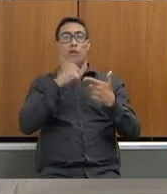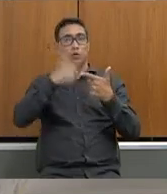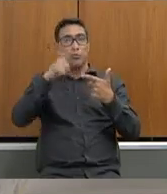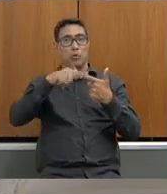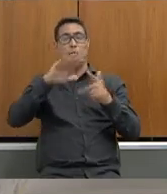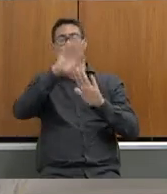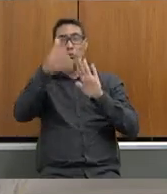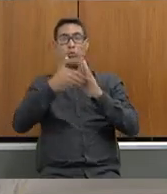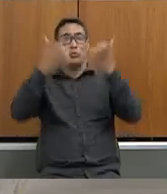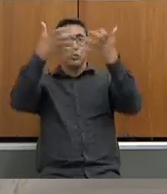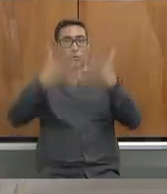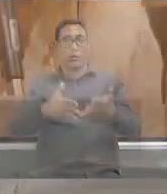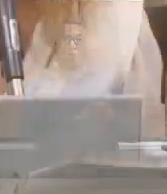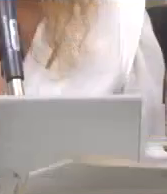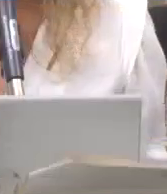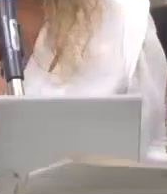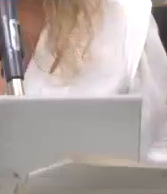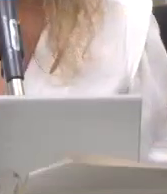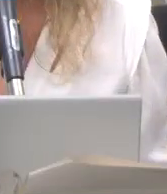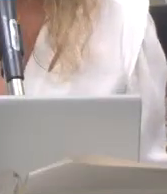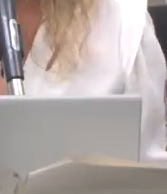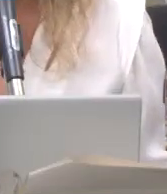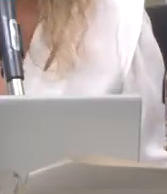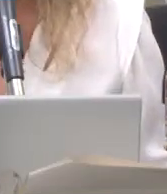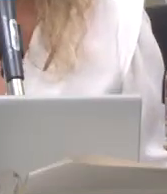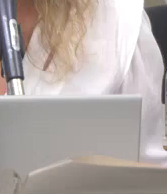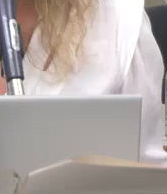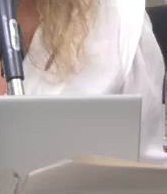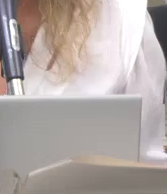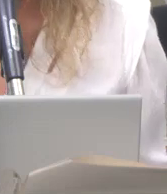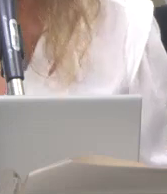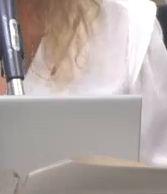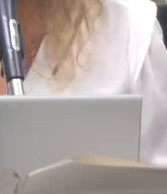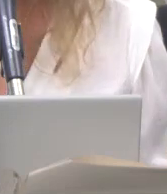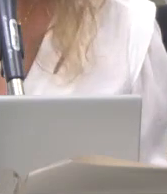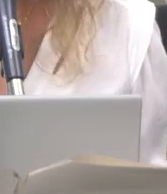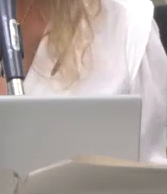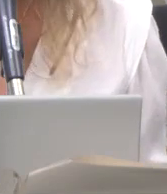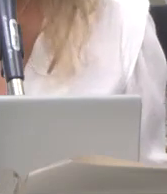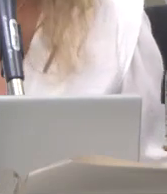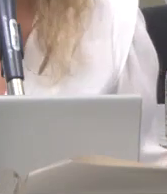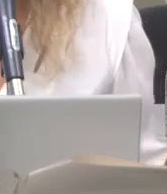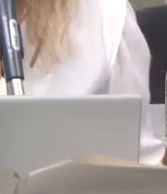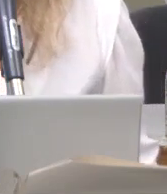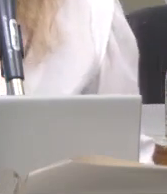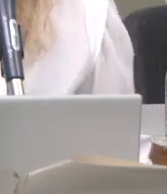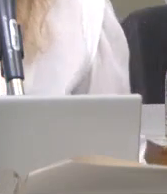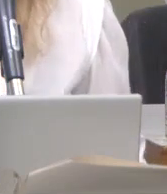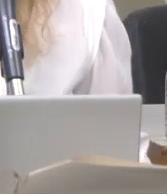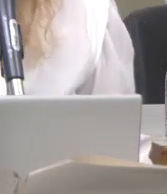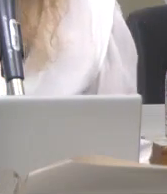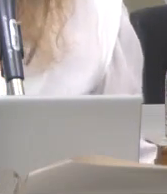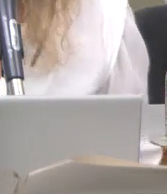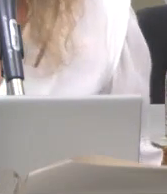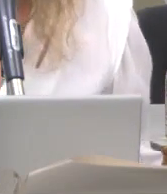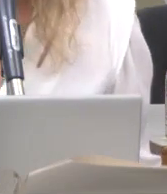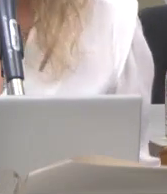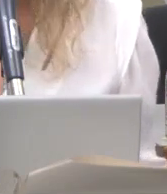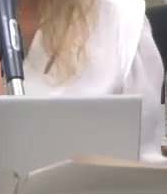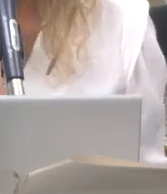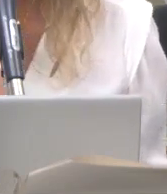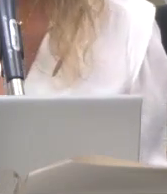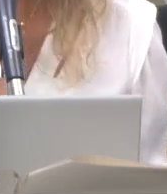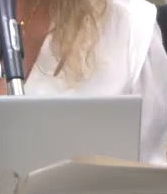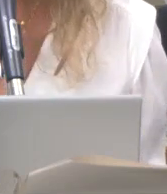levantados sejam resolvidos a presidência vai suspender os trabalhos por alguns minutos para que sejam impressos os requerimentos e na